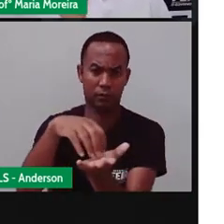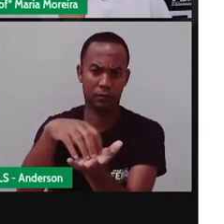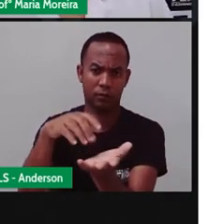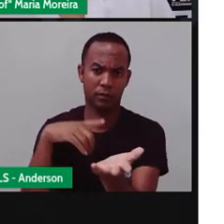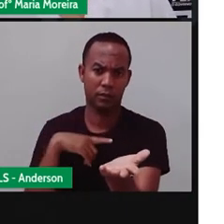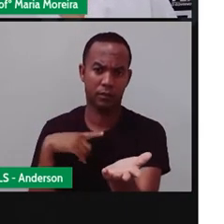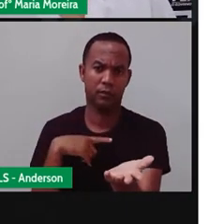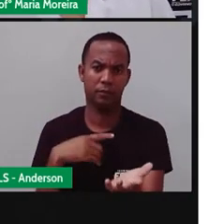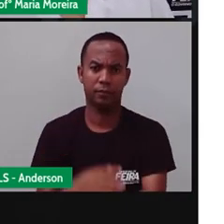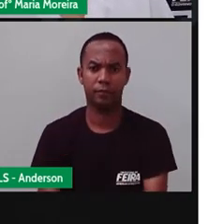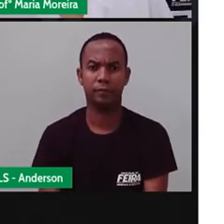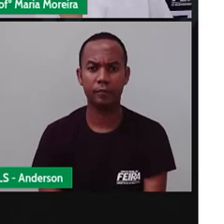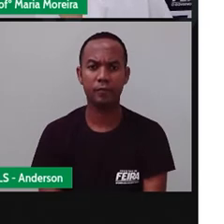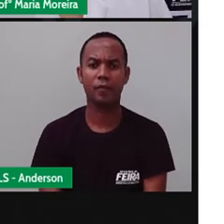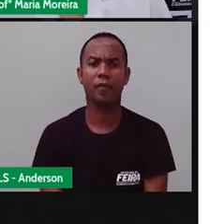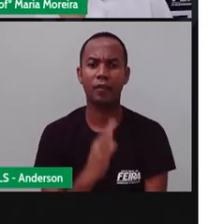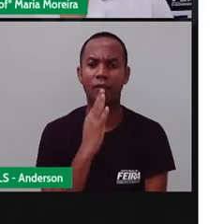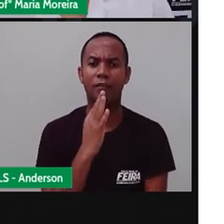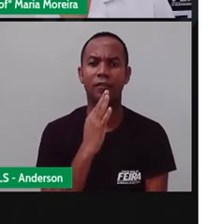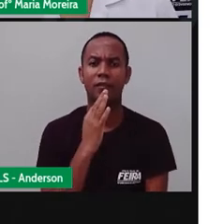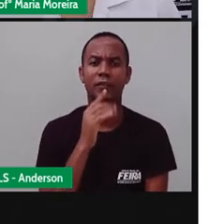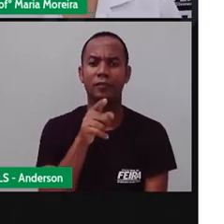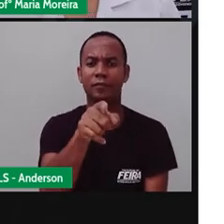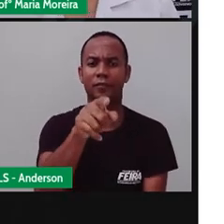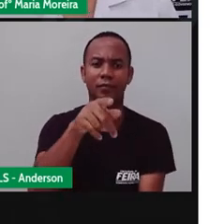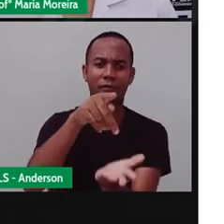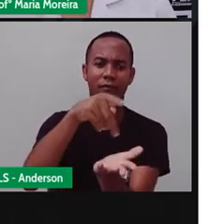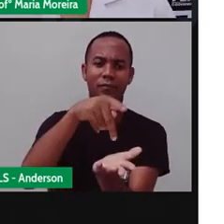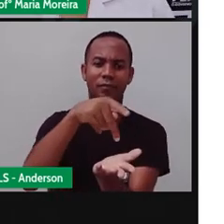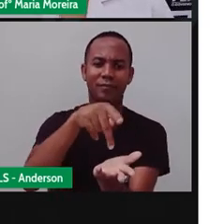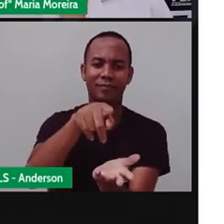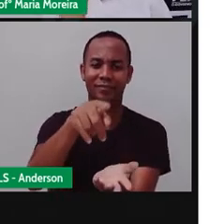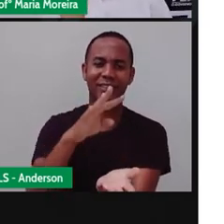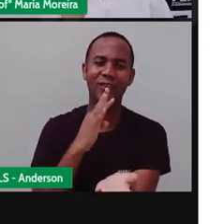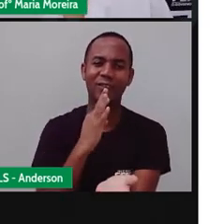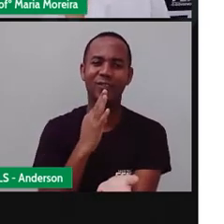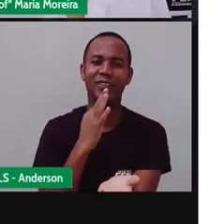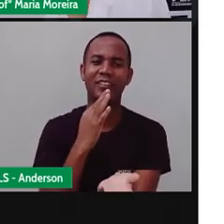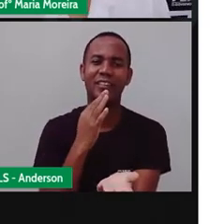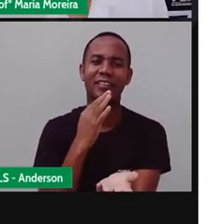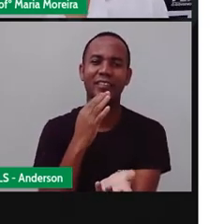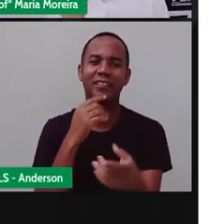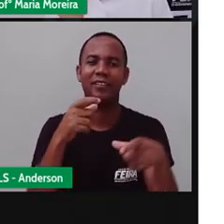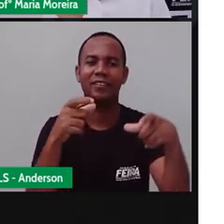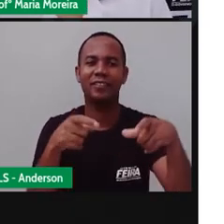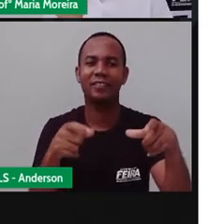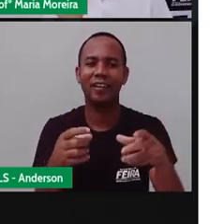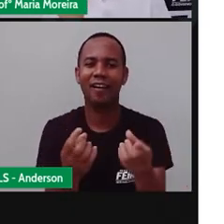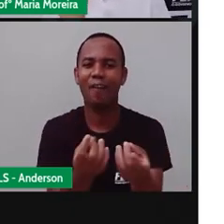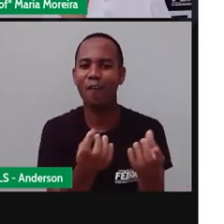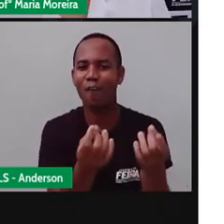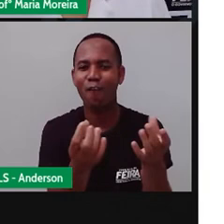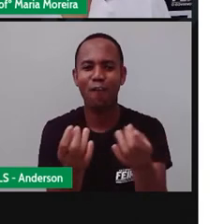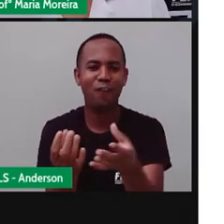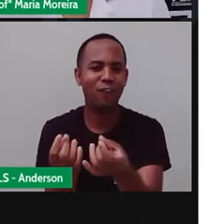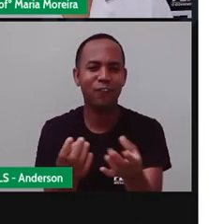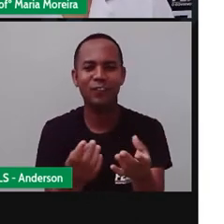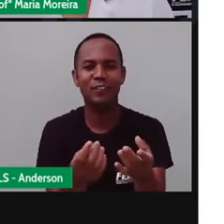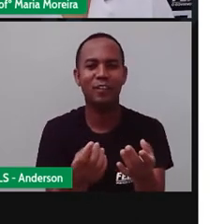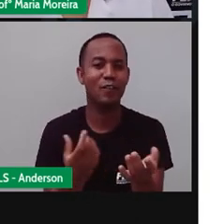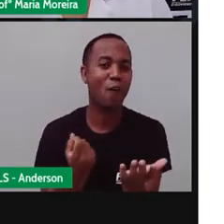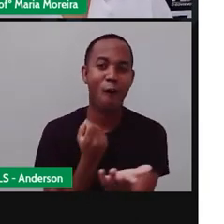Então, vamos lá. E os bairros comerciais, né? Bom, os bairros comerciais são